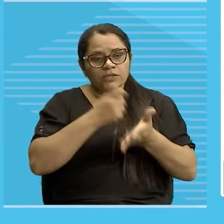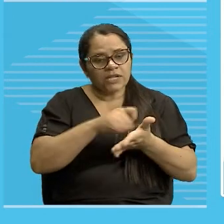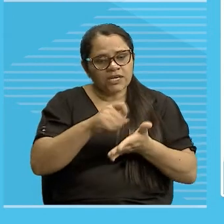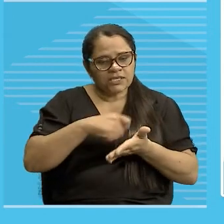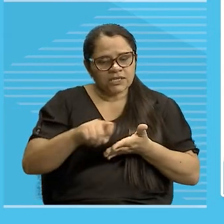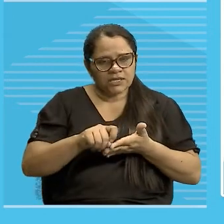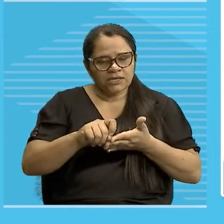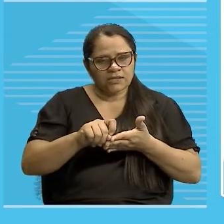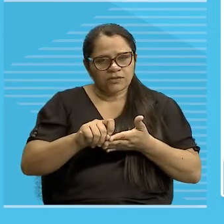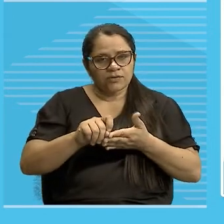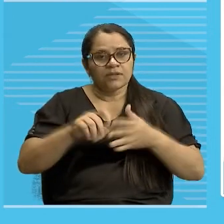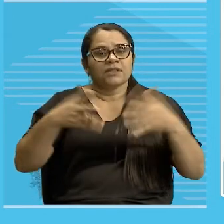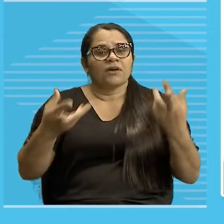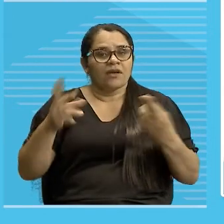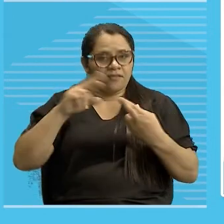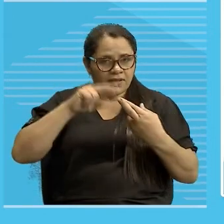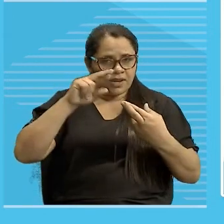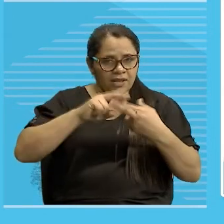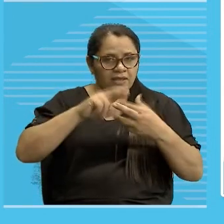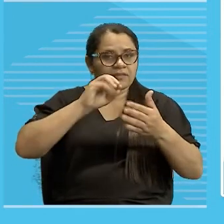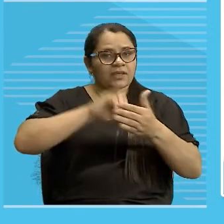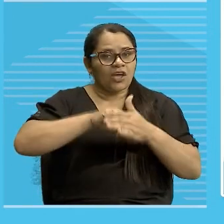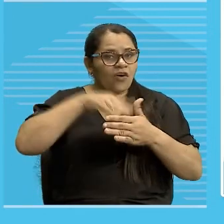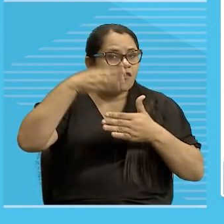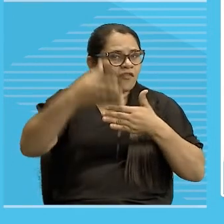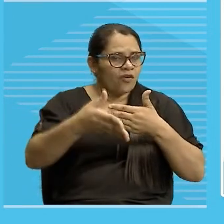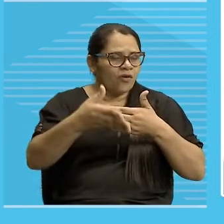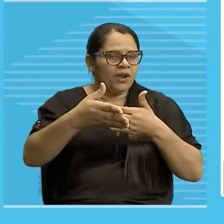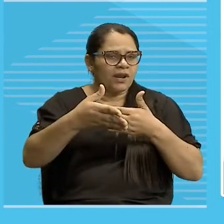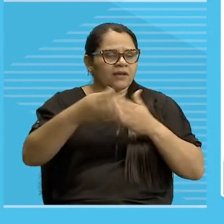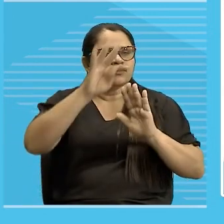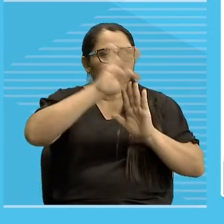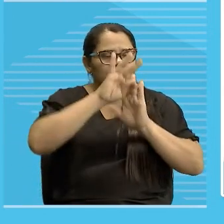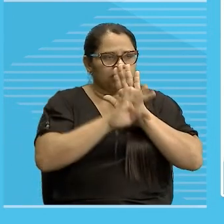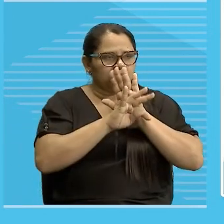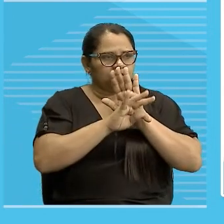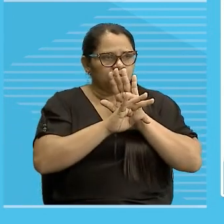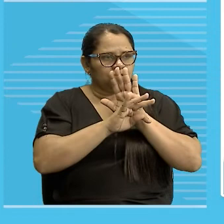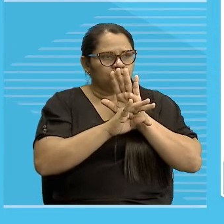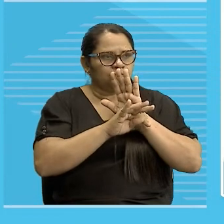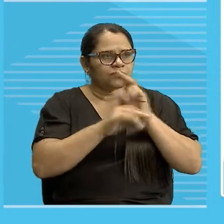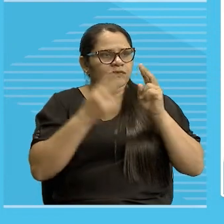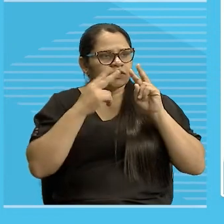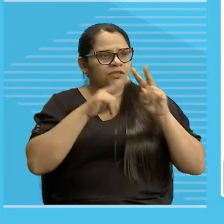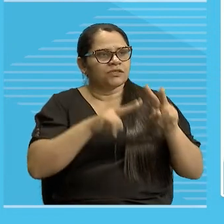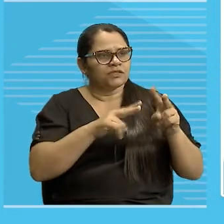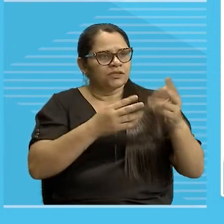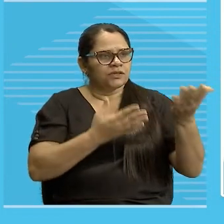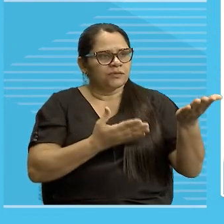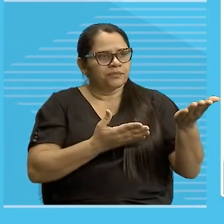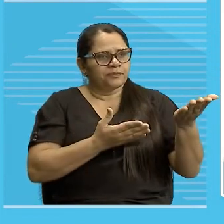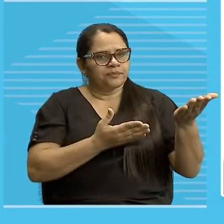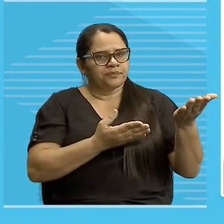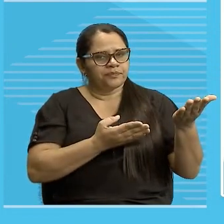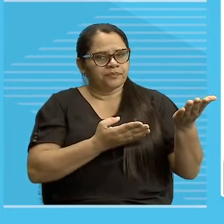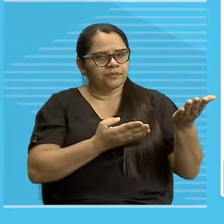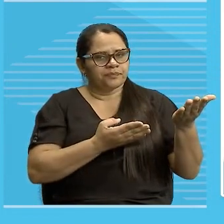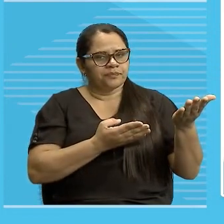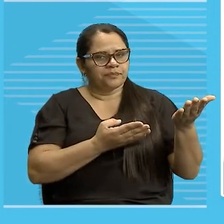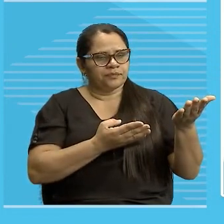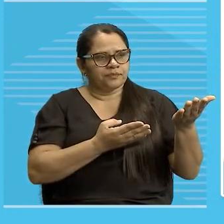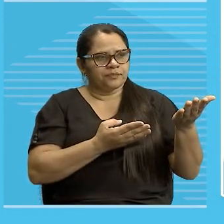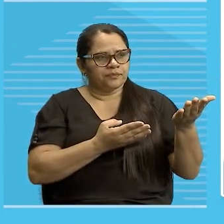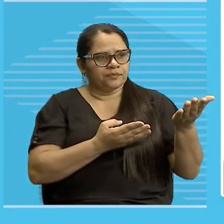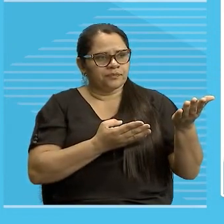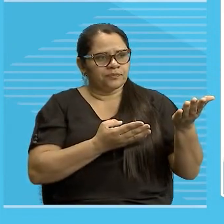fora, tá? É que a esófora, da esófora só tem de um tipo, tá bom? Só um tipinho, então,